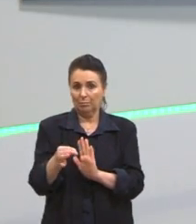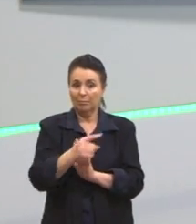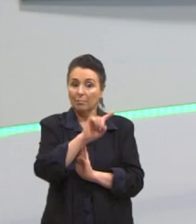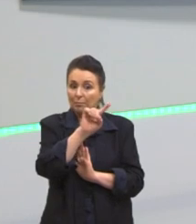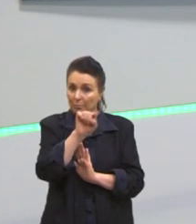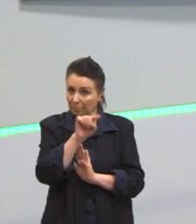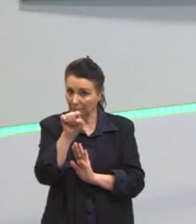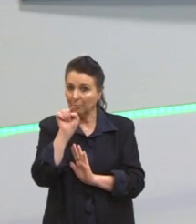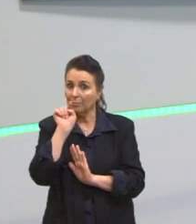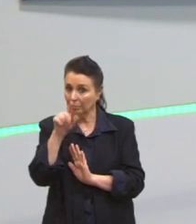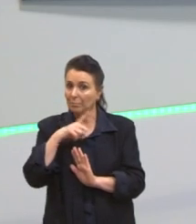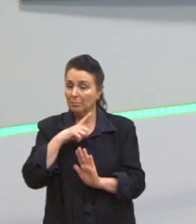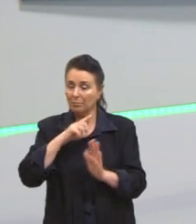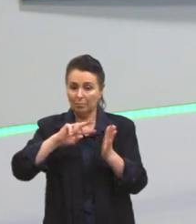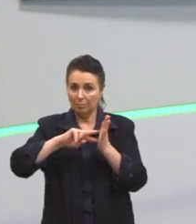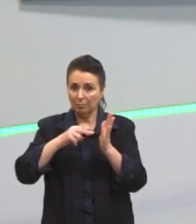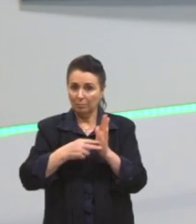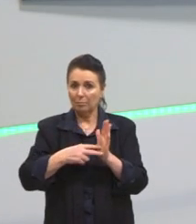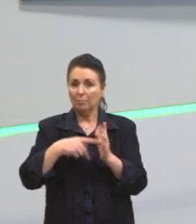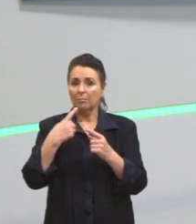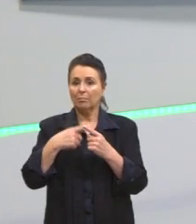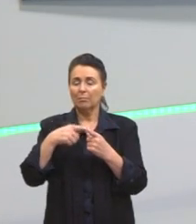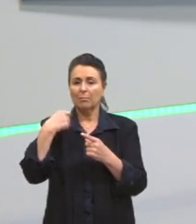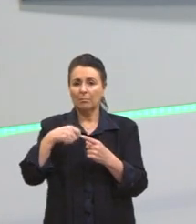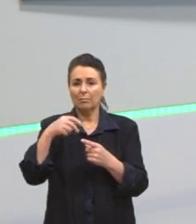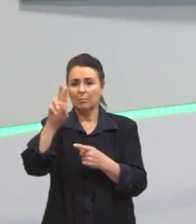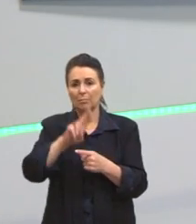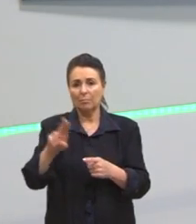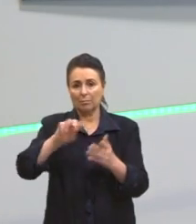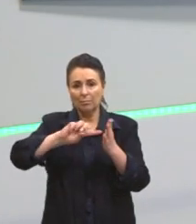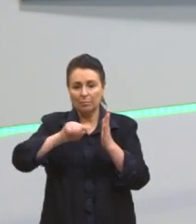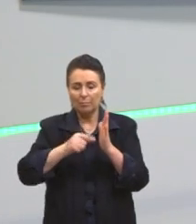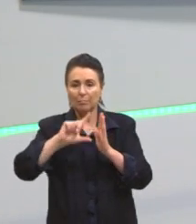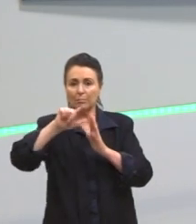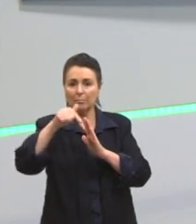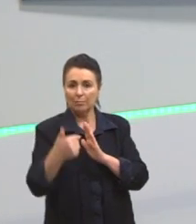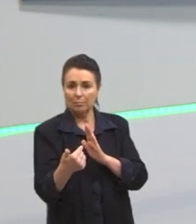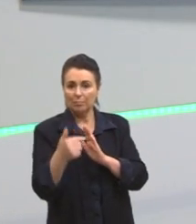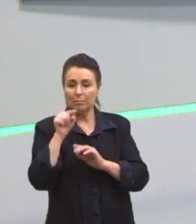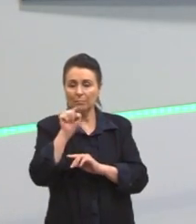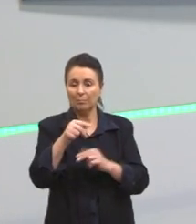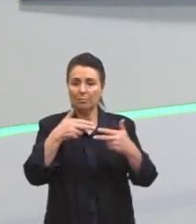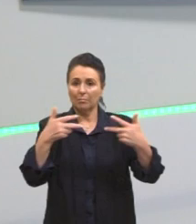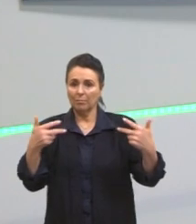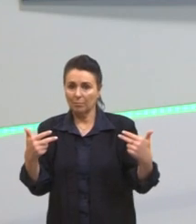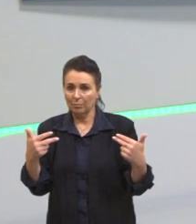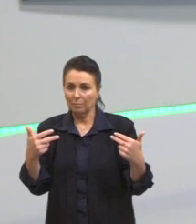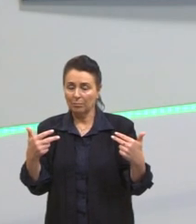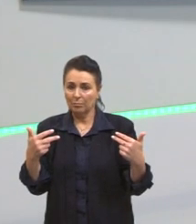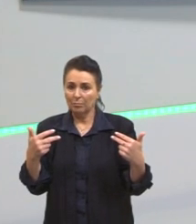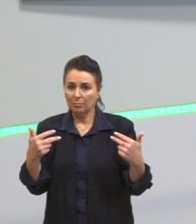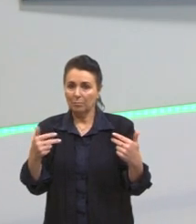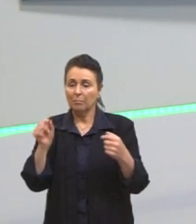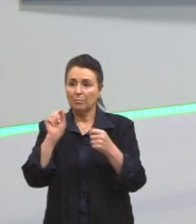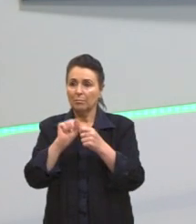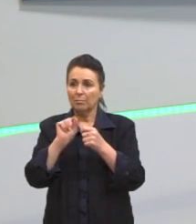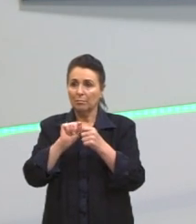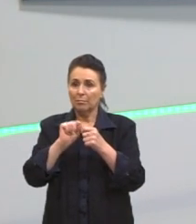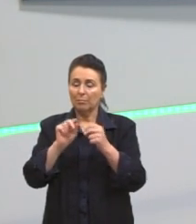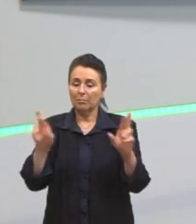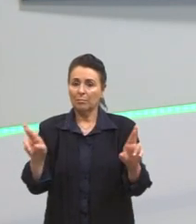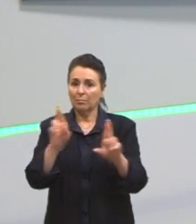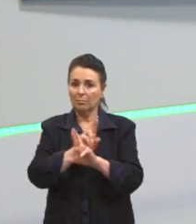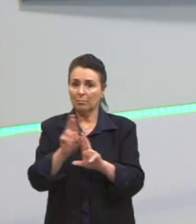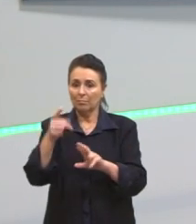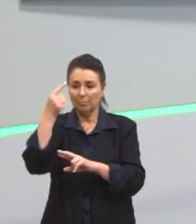significado. Ora, por que eu preciso usar uma vírgula depois ali desse elemento que faz a relação